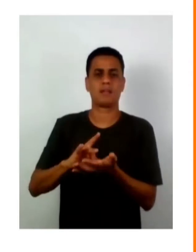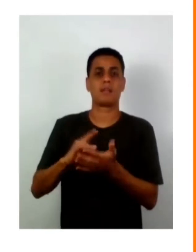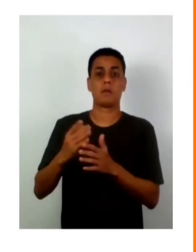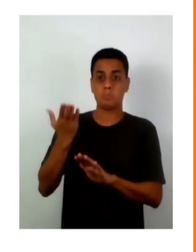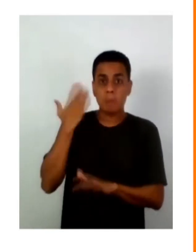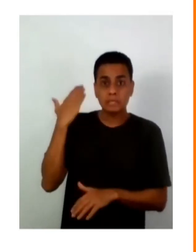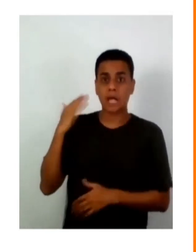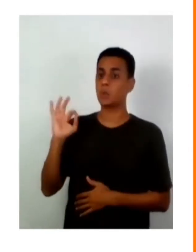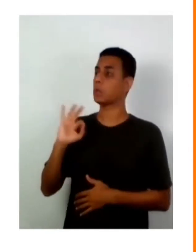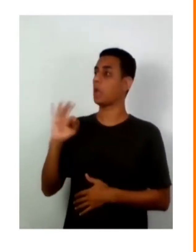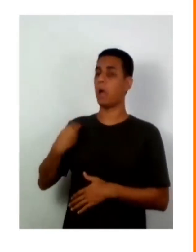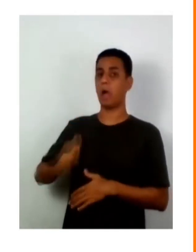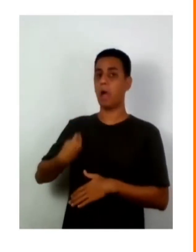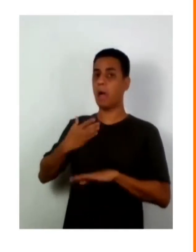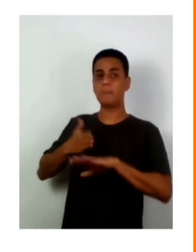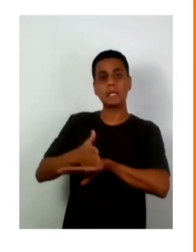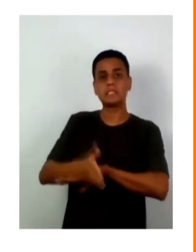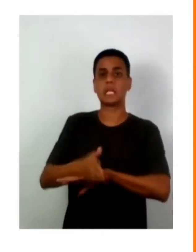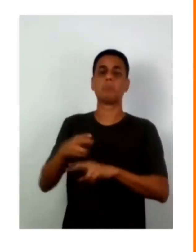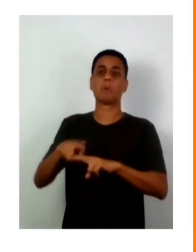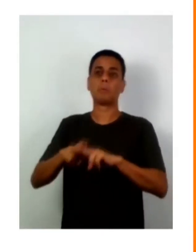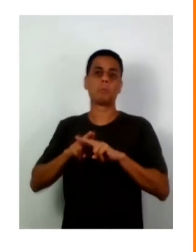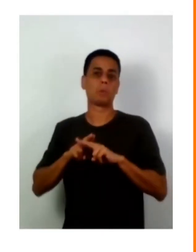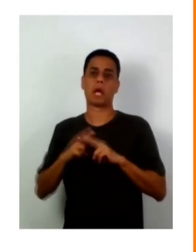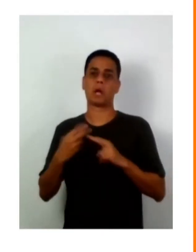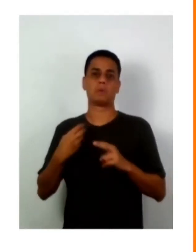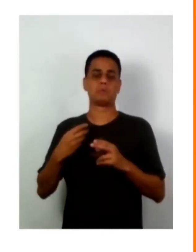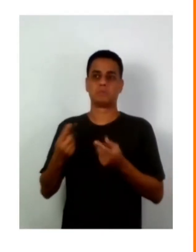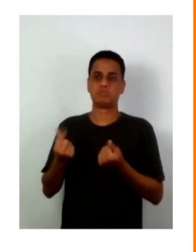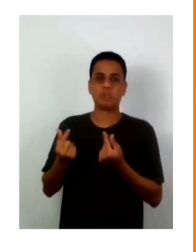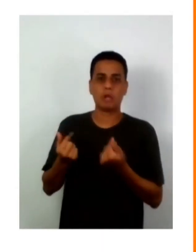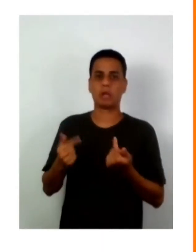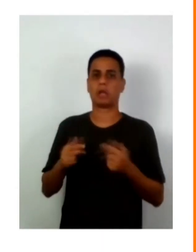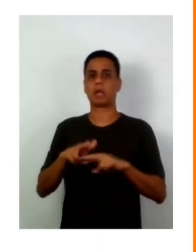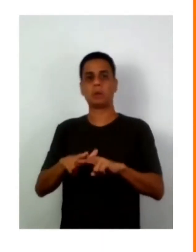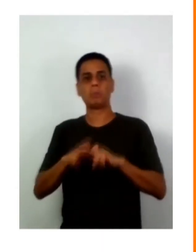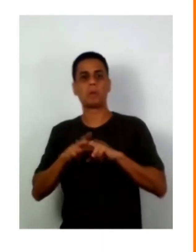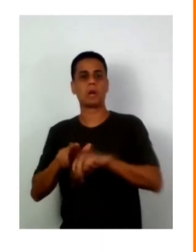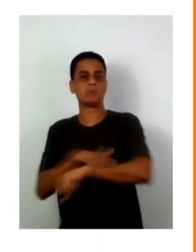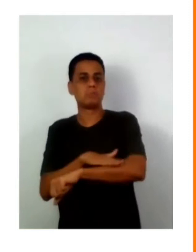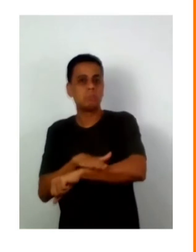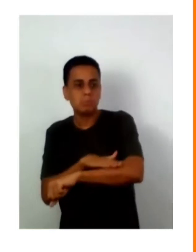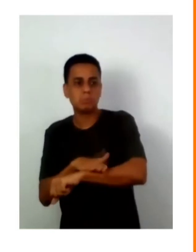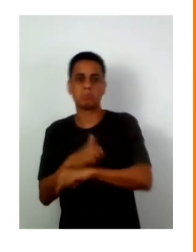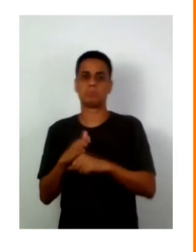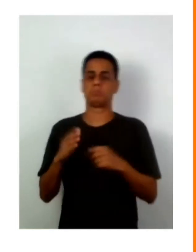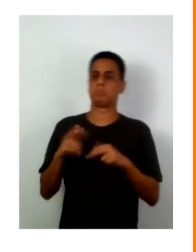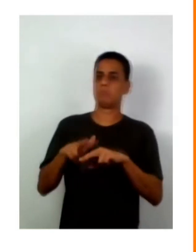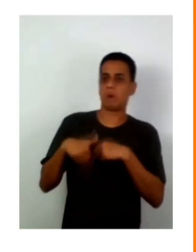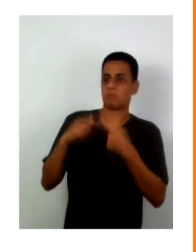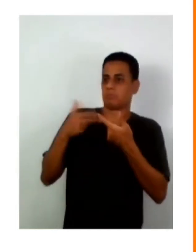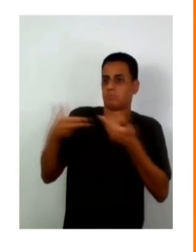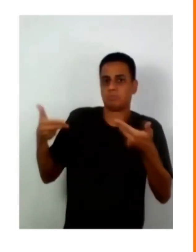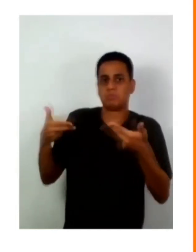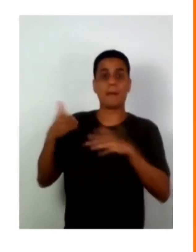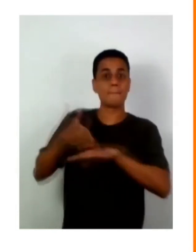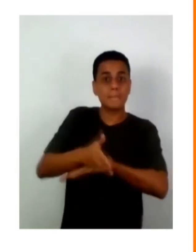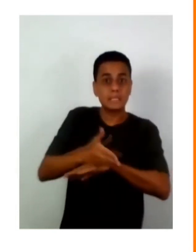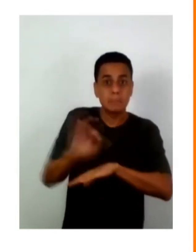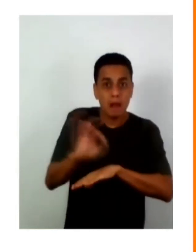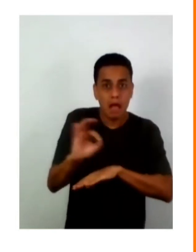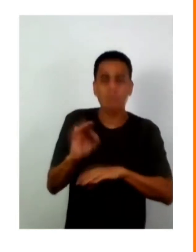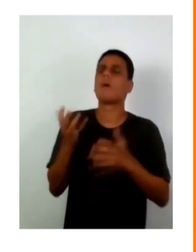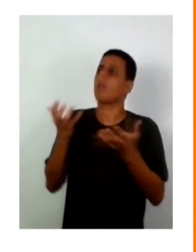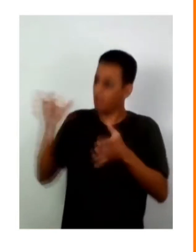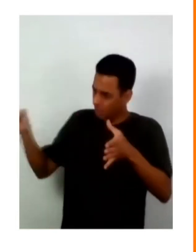E as pessoas participando tradicionalmente ou que não participavam por tantas coisas, cor de pele, local, que